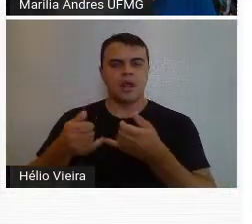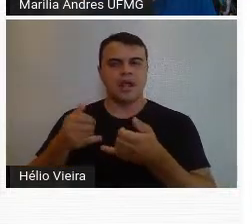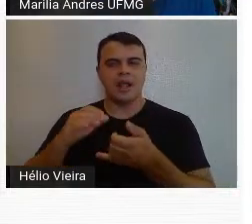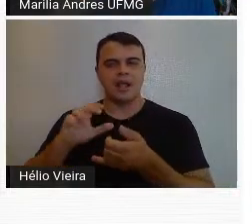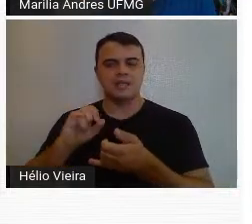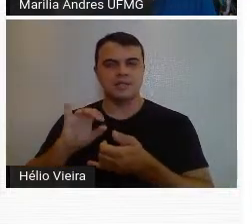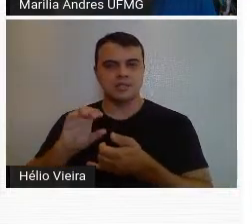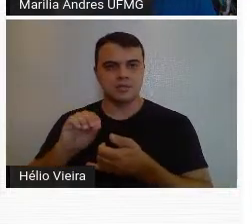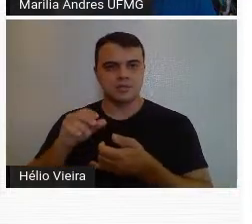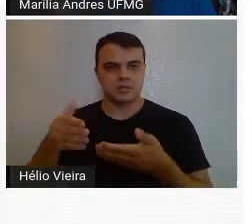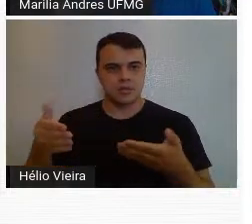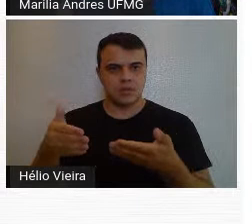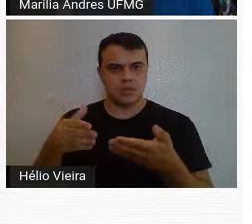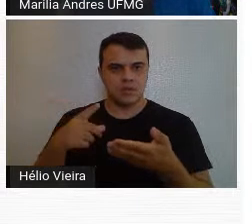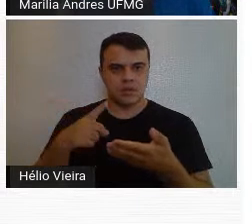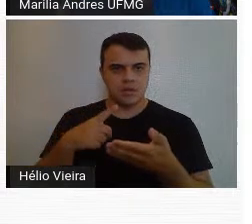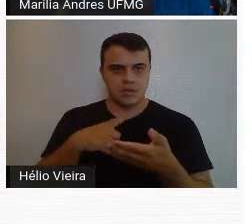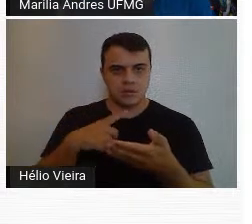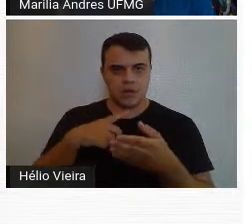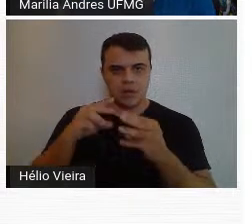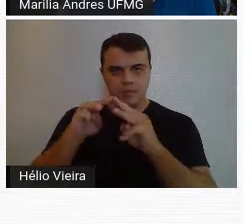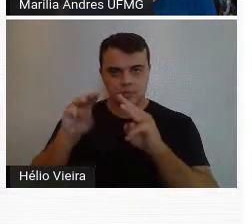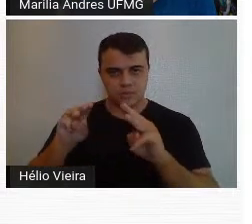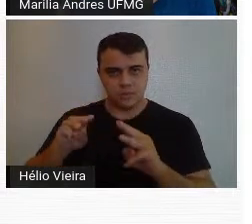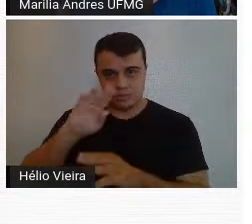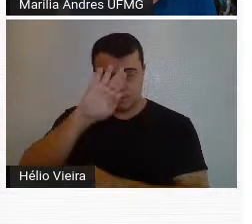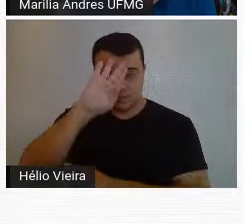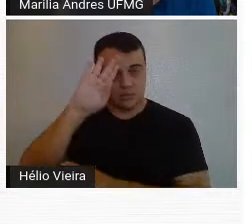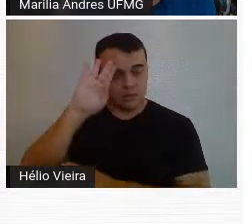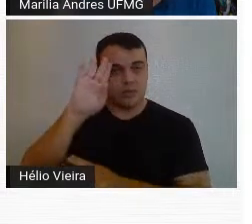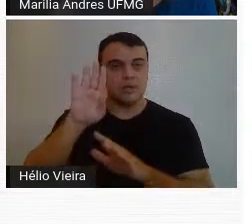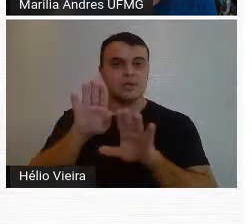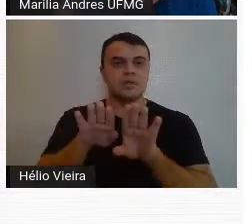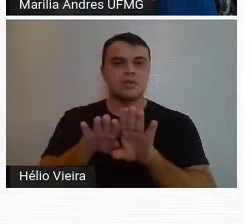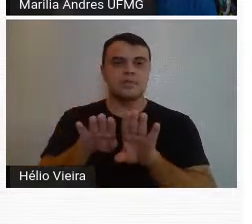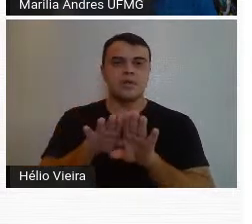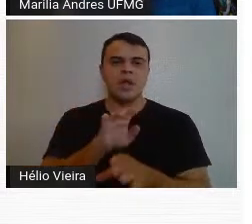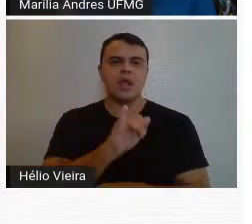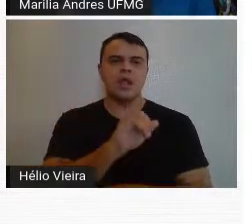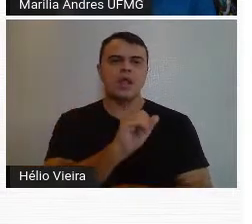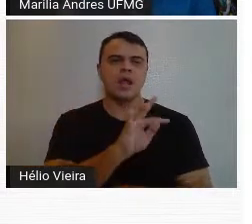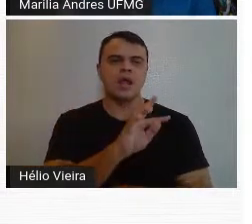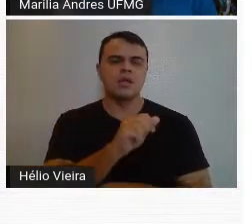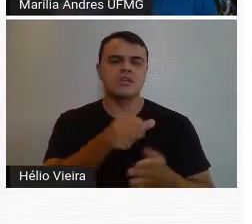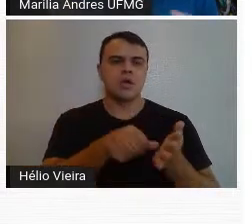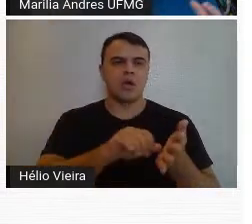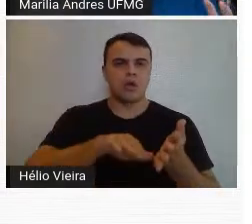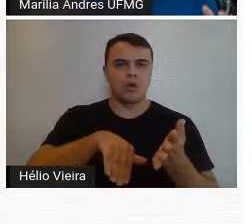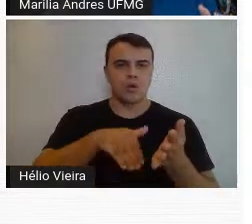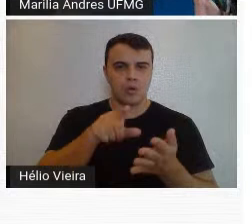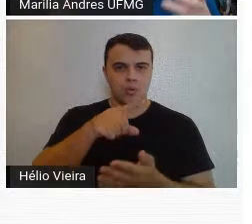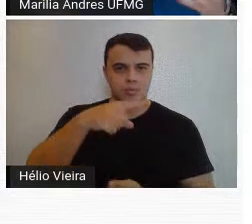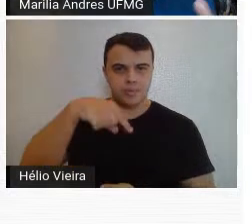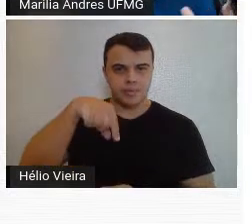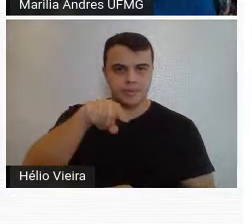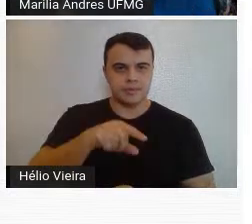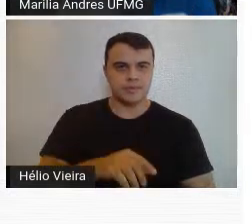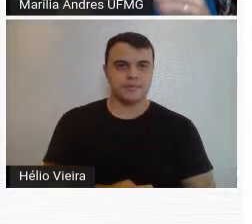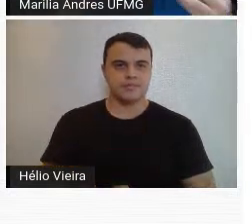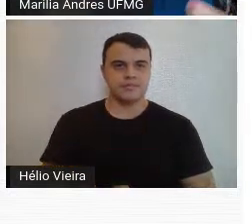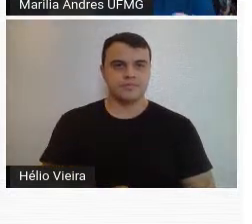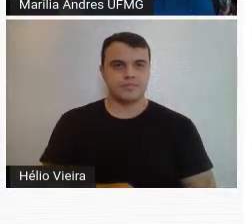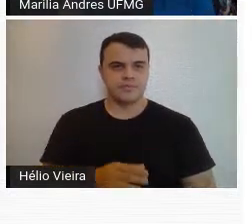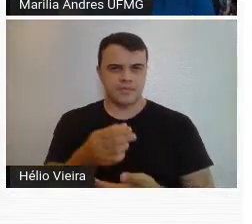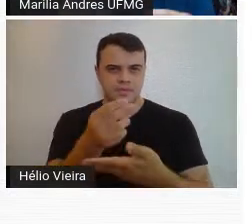hoje já tornou-se o museu da Pampulha, e o Iat Club também. Então, são os